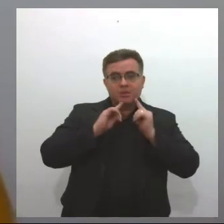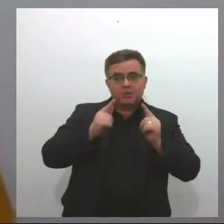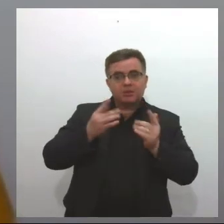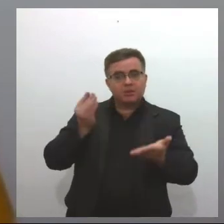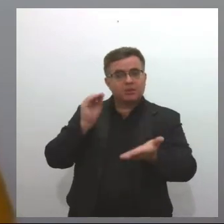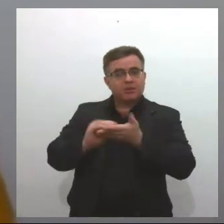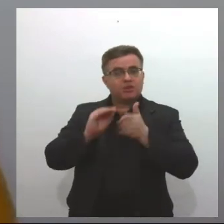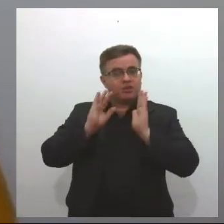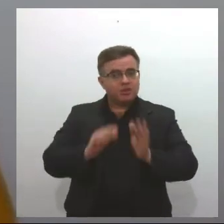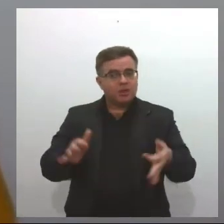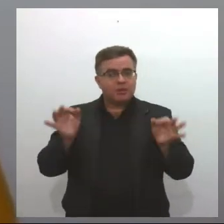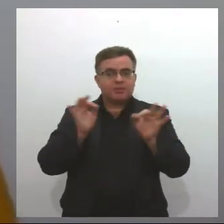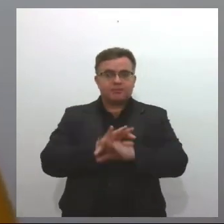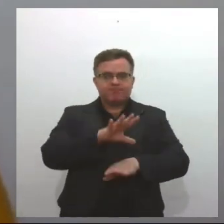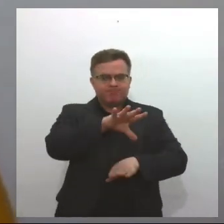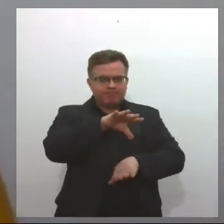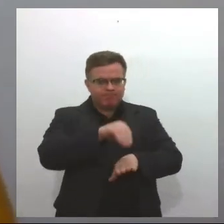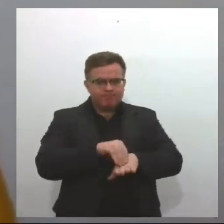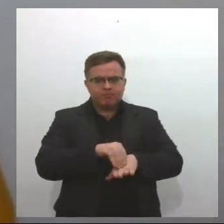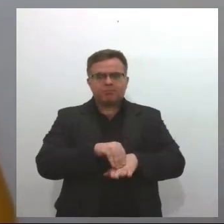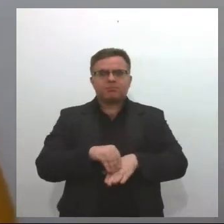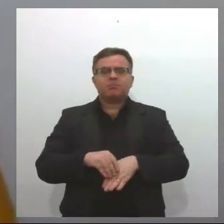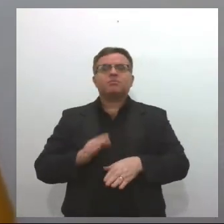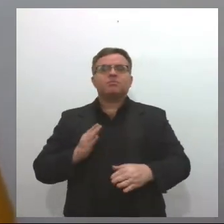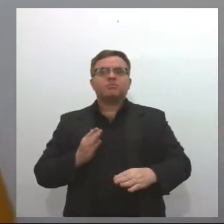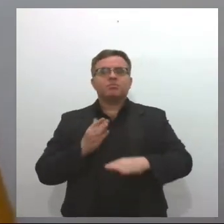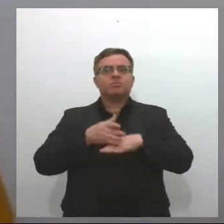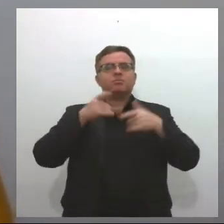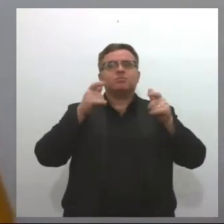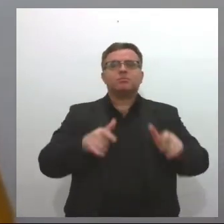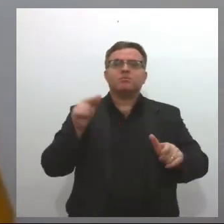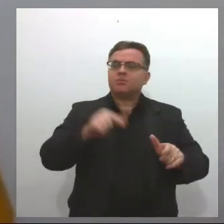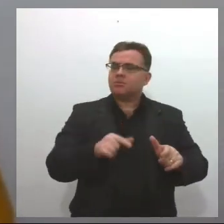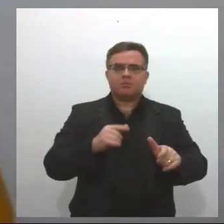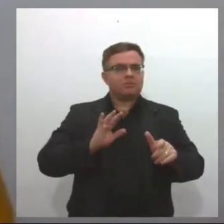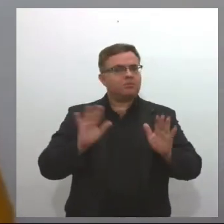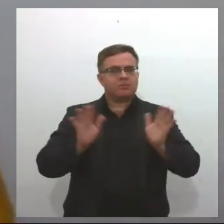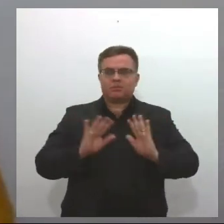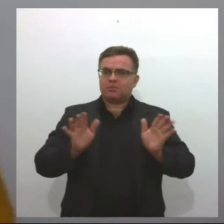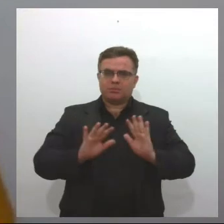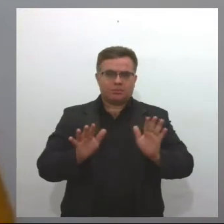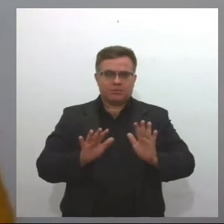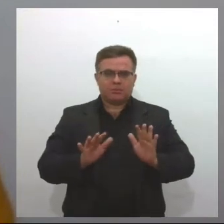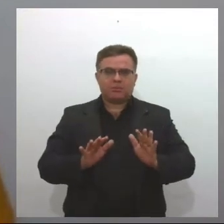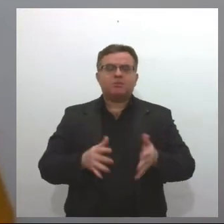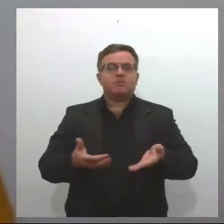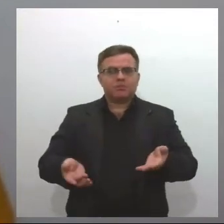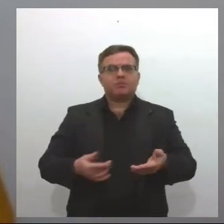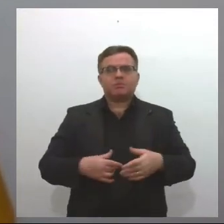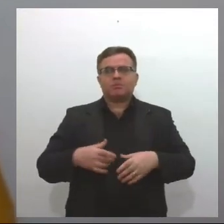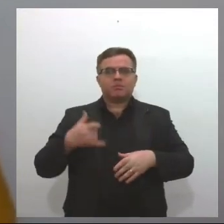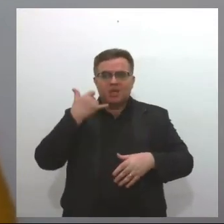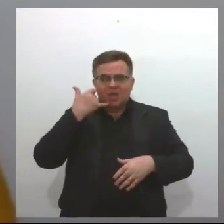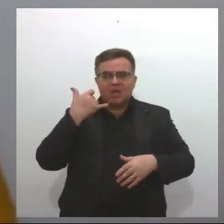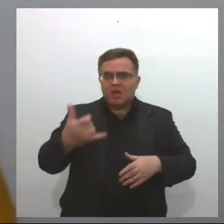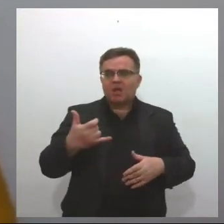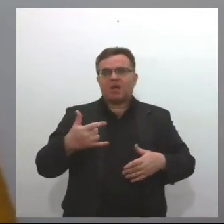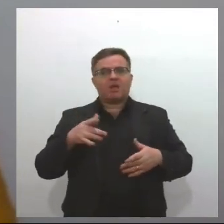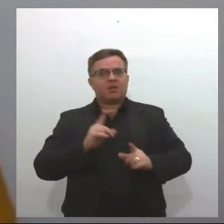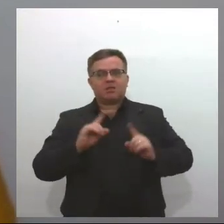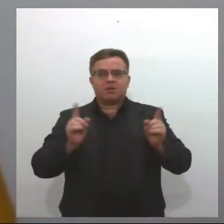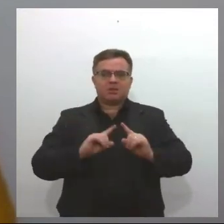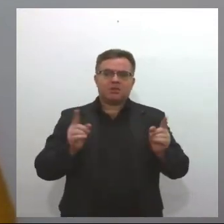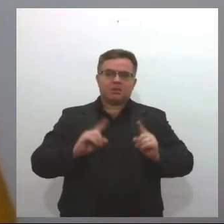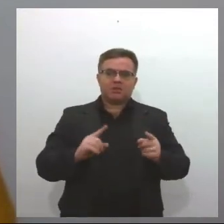Sanitária, elas são apuradas no local. A Vigilância Sanitária, ela não apura a reclamação por telefone, ela não